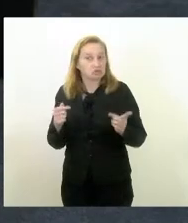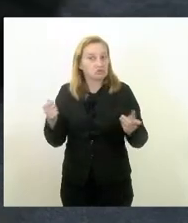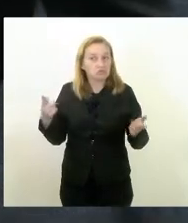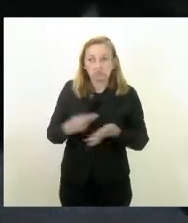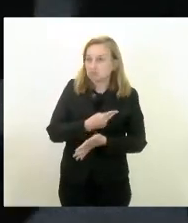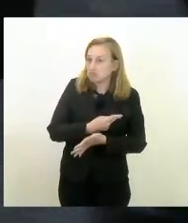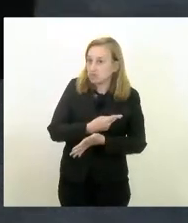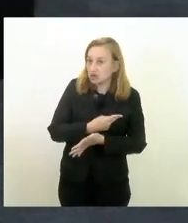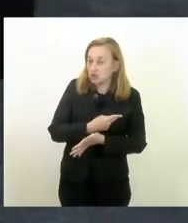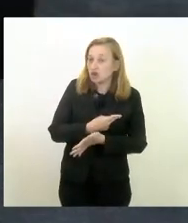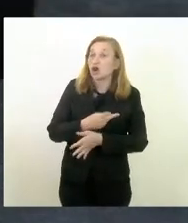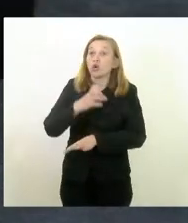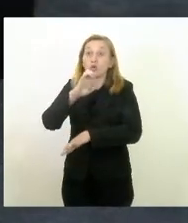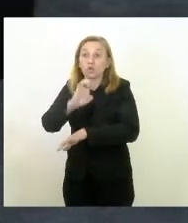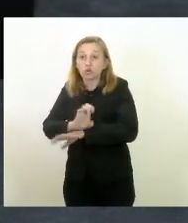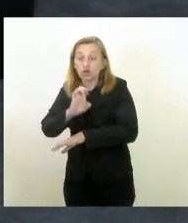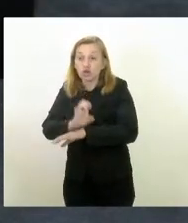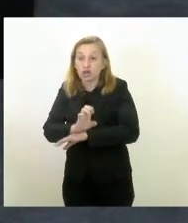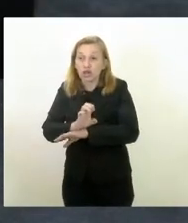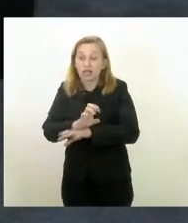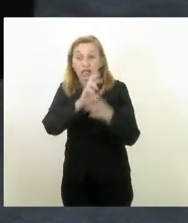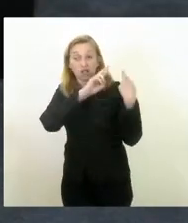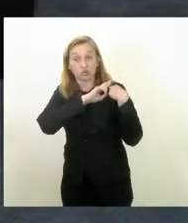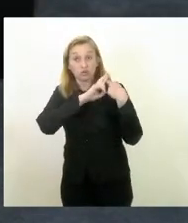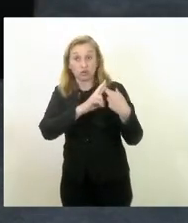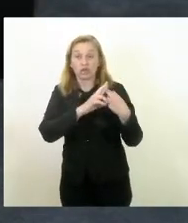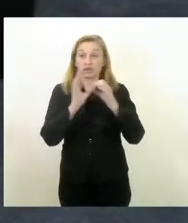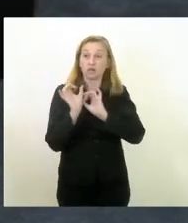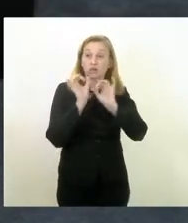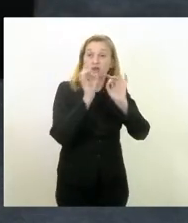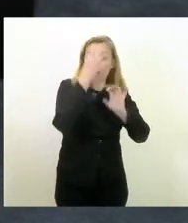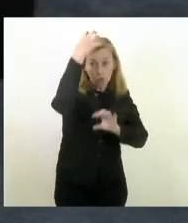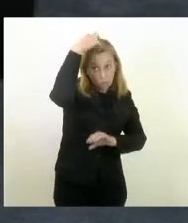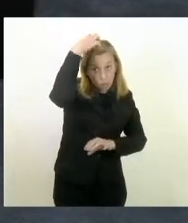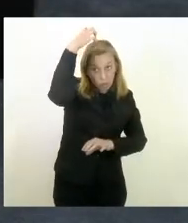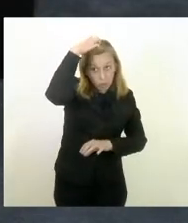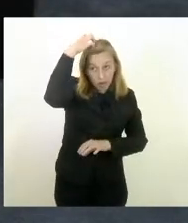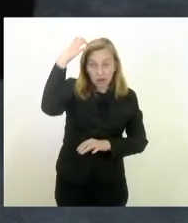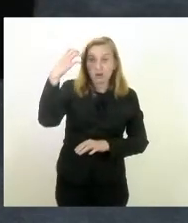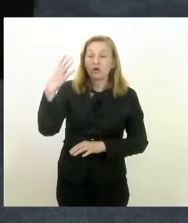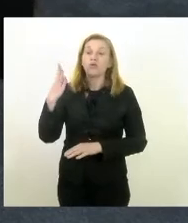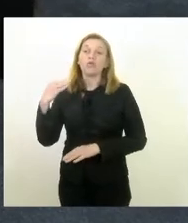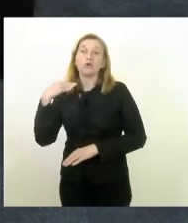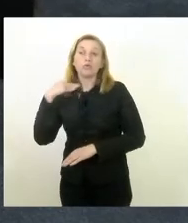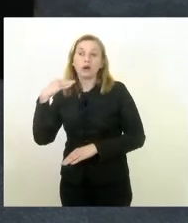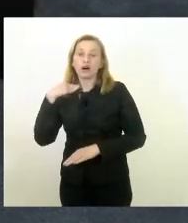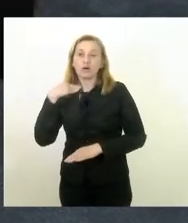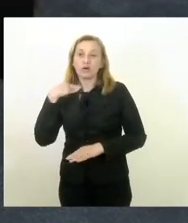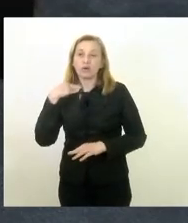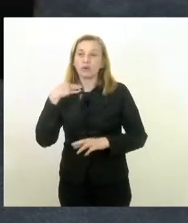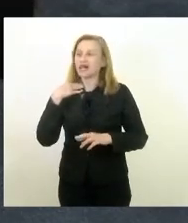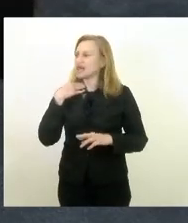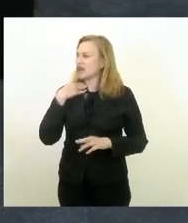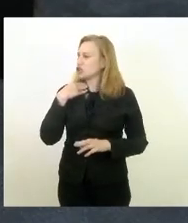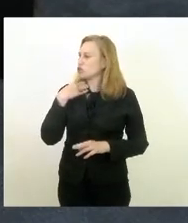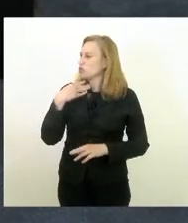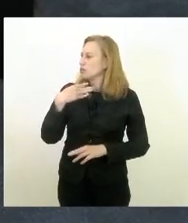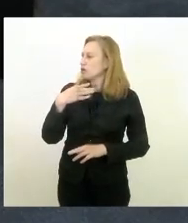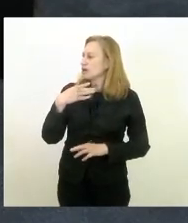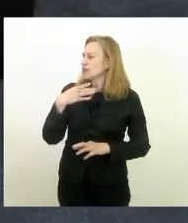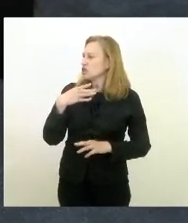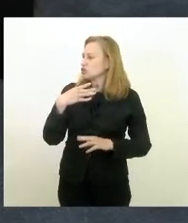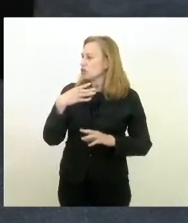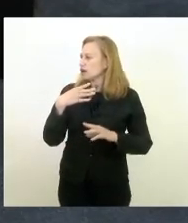o estado joga a responsabilidade no Bradesco e o Bradesco devolve a responsabilidade para o